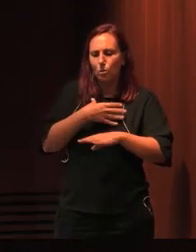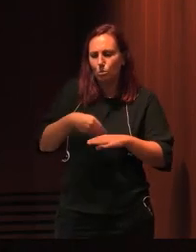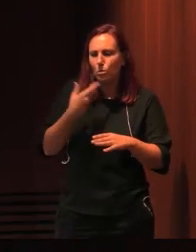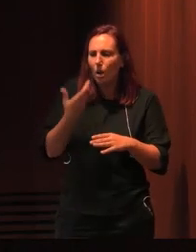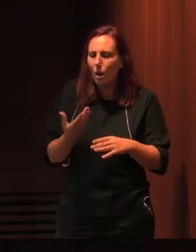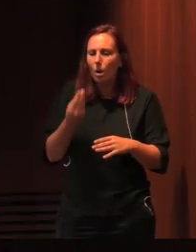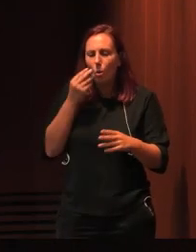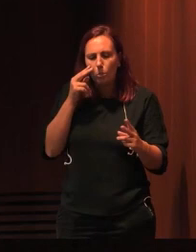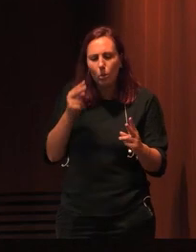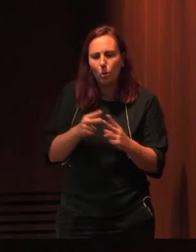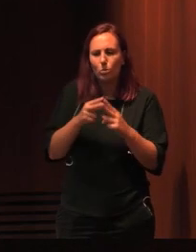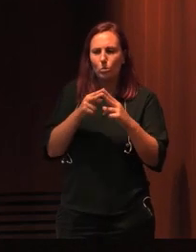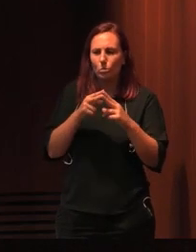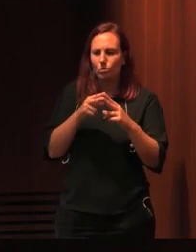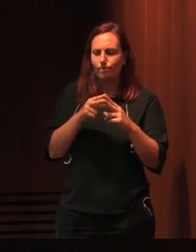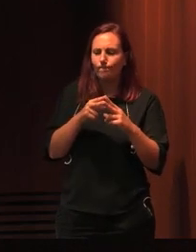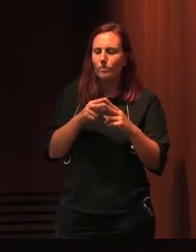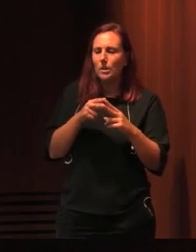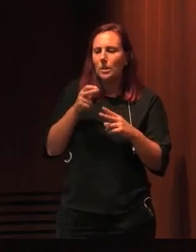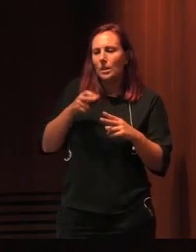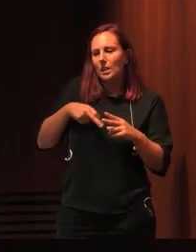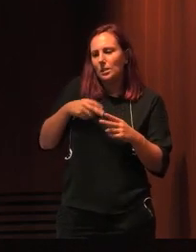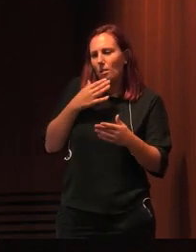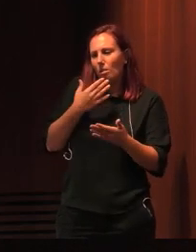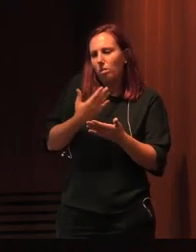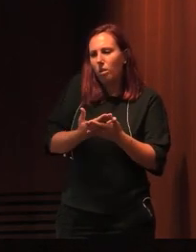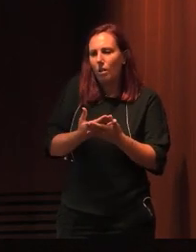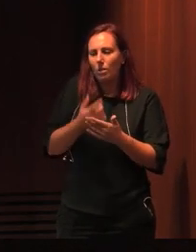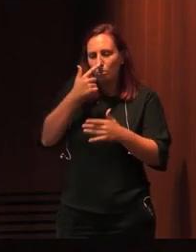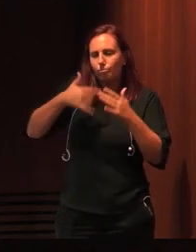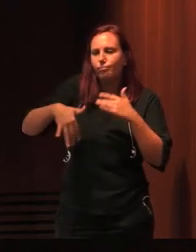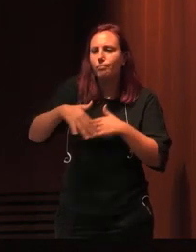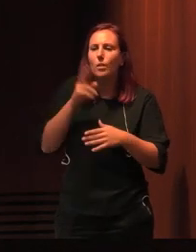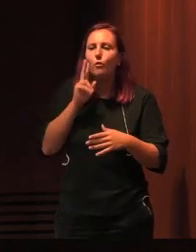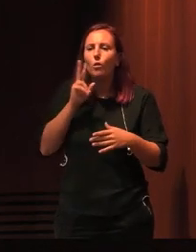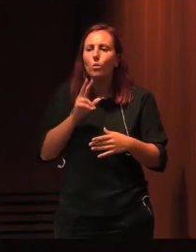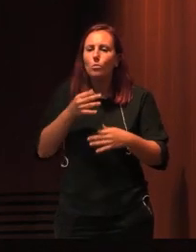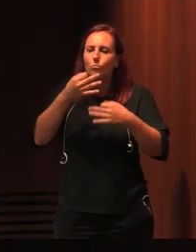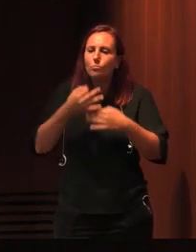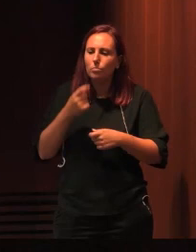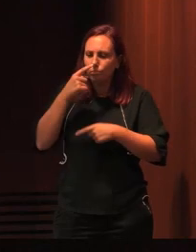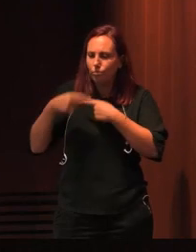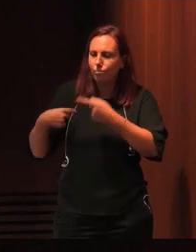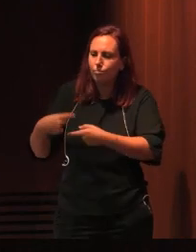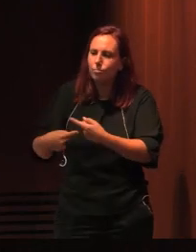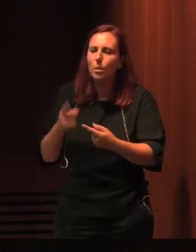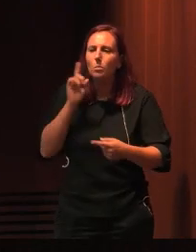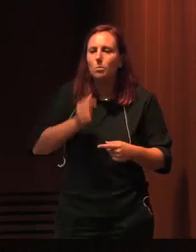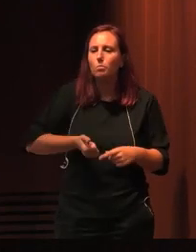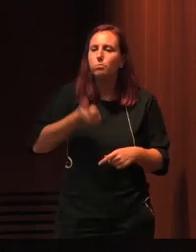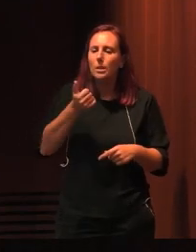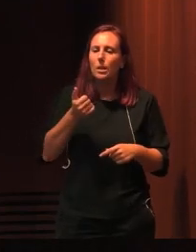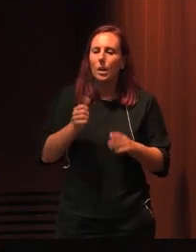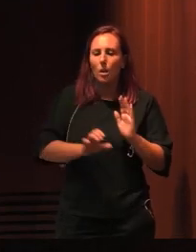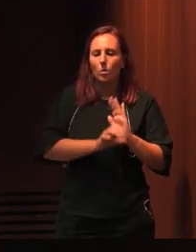-construção e enriquecimento do património da humanidade, garantes que são de valores civilizacionais essenciais à